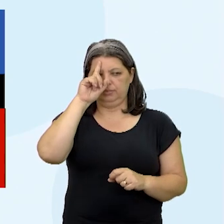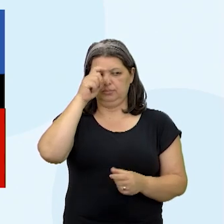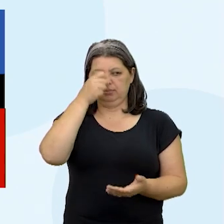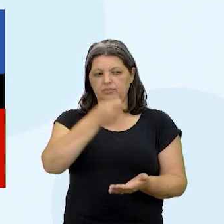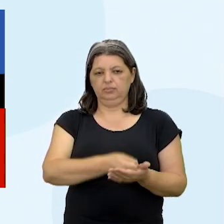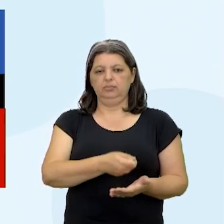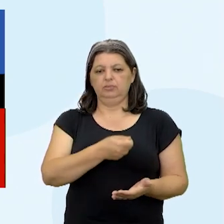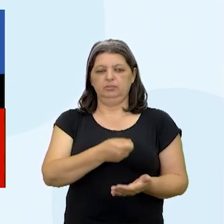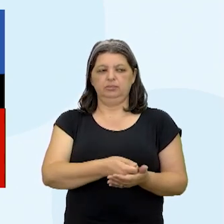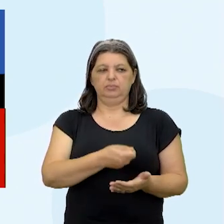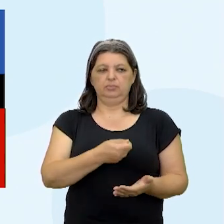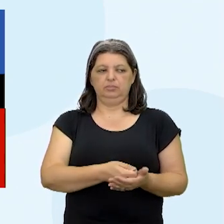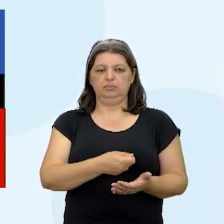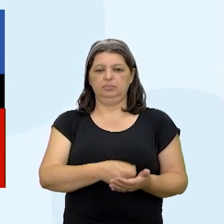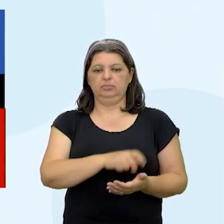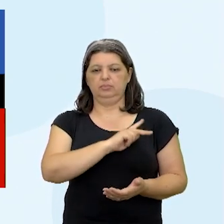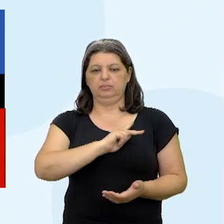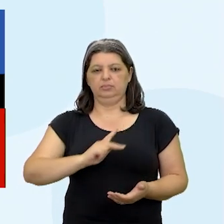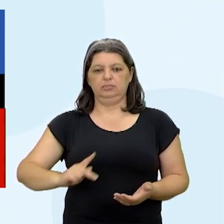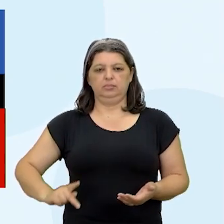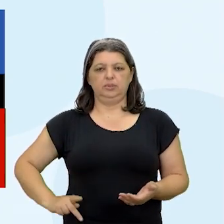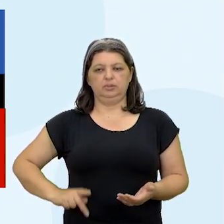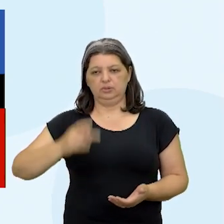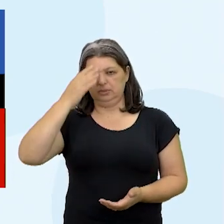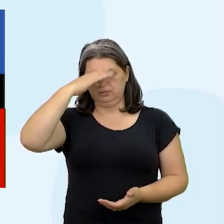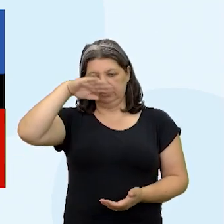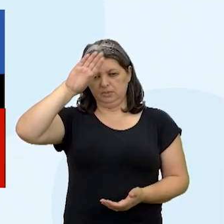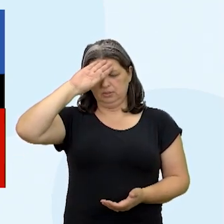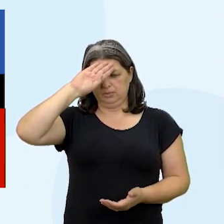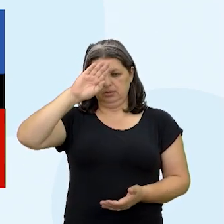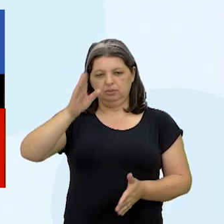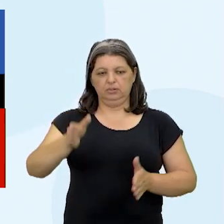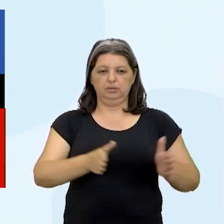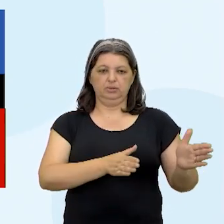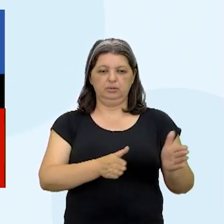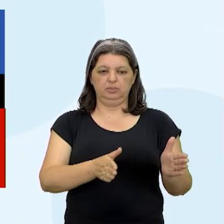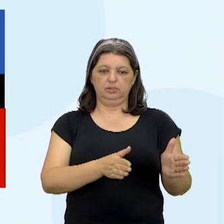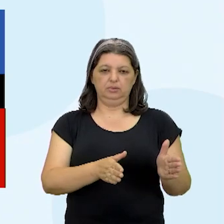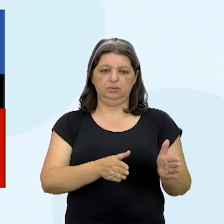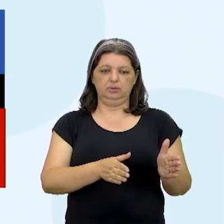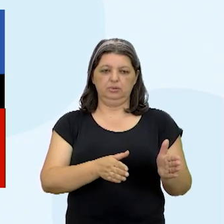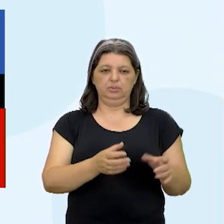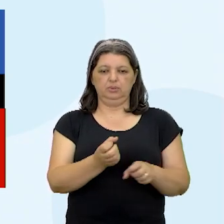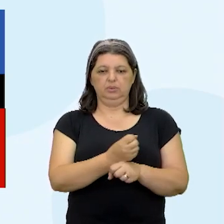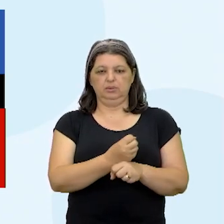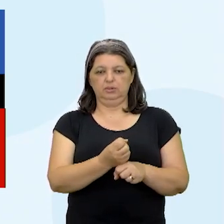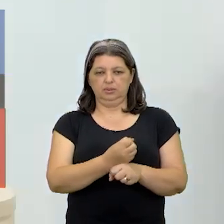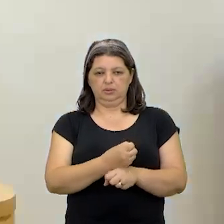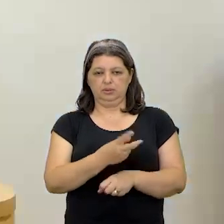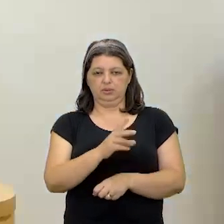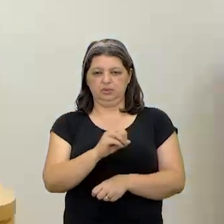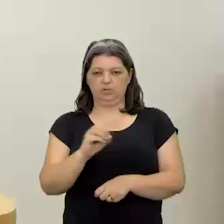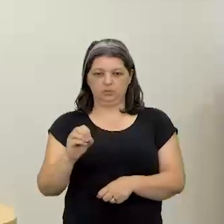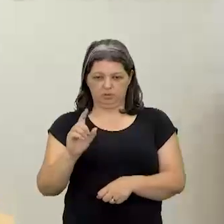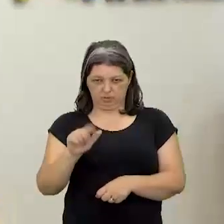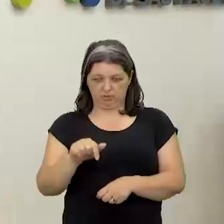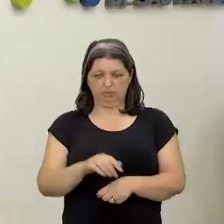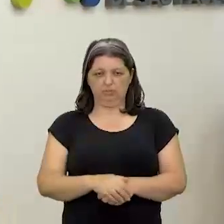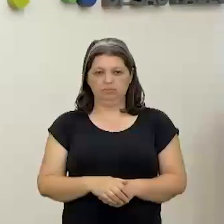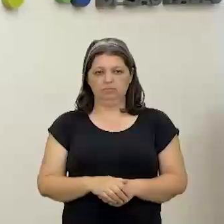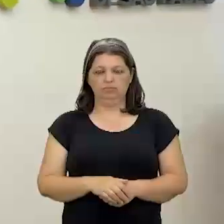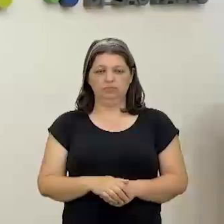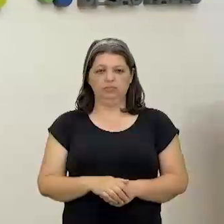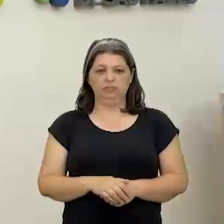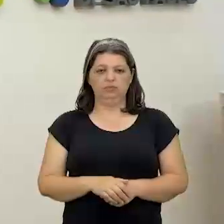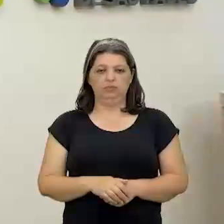Fidel Castro que passa aí da década de 10 dos anos 2000. Eu vou voltar aqui para a tela rápido.